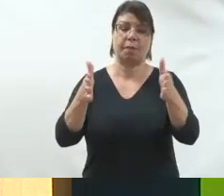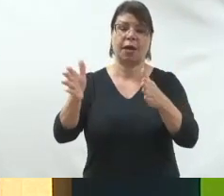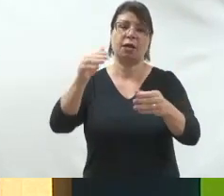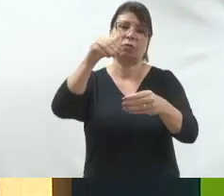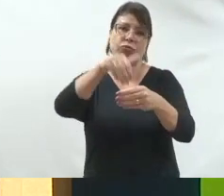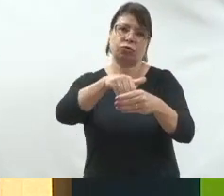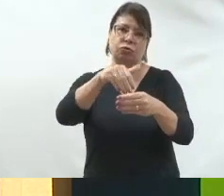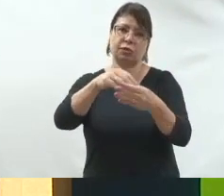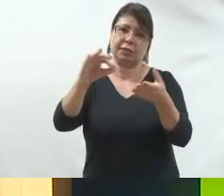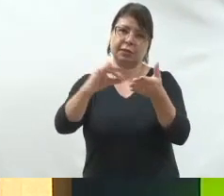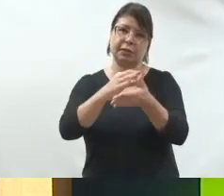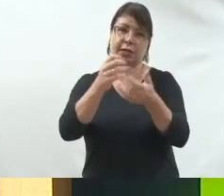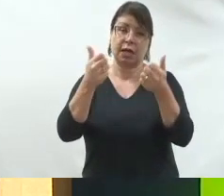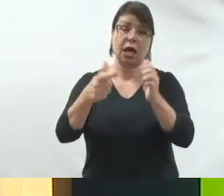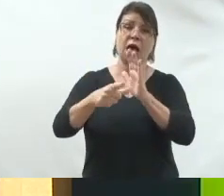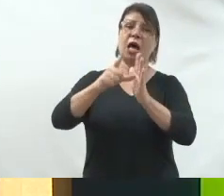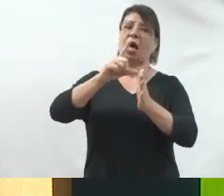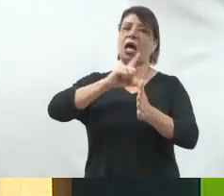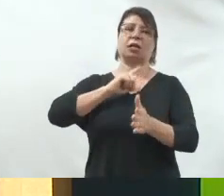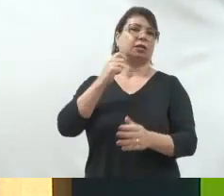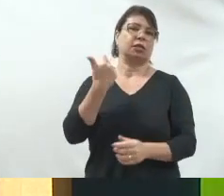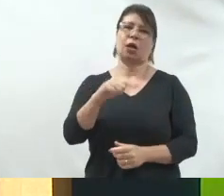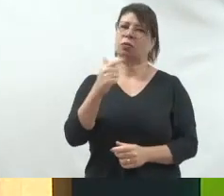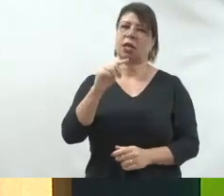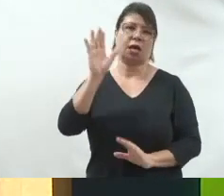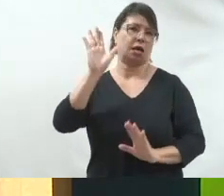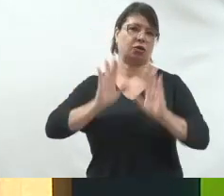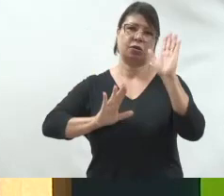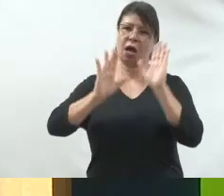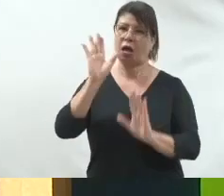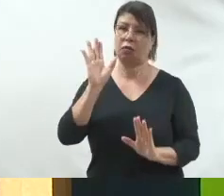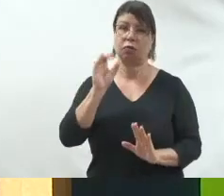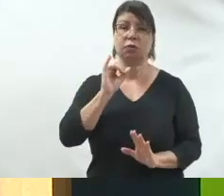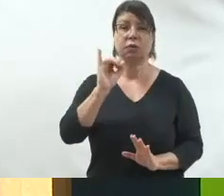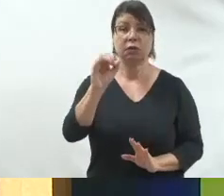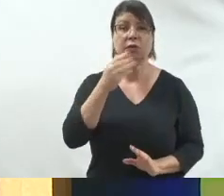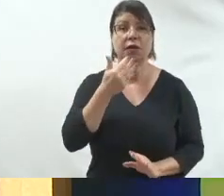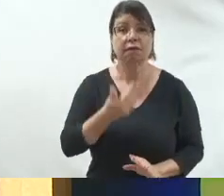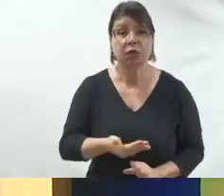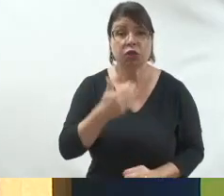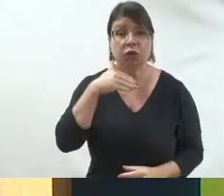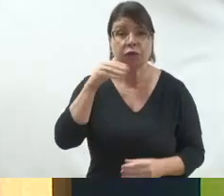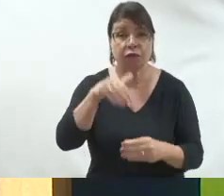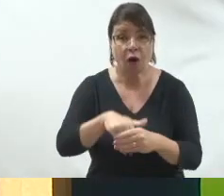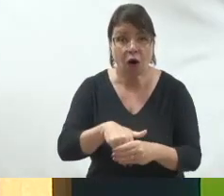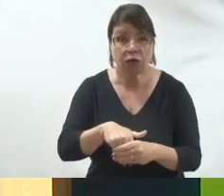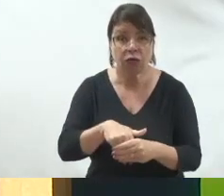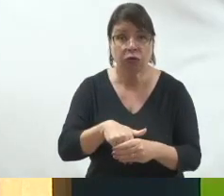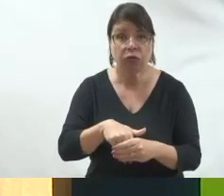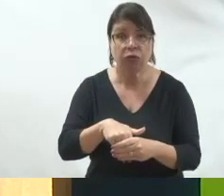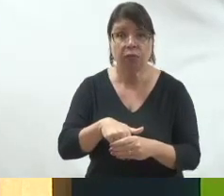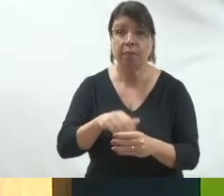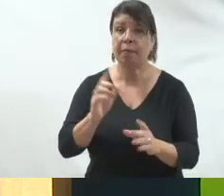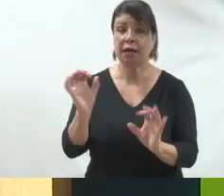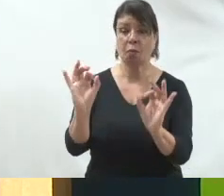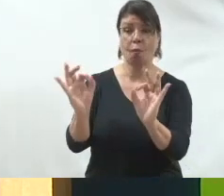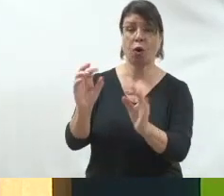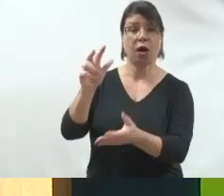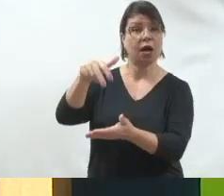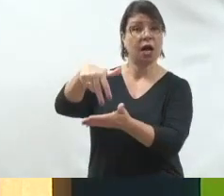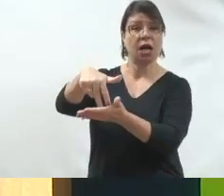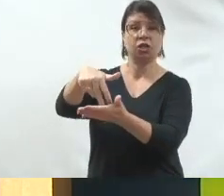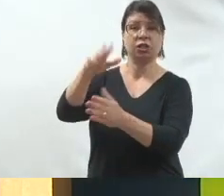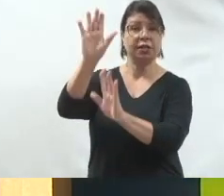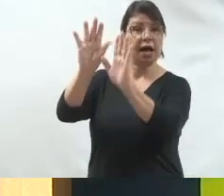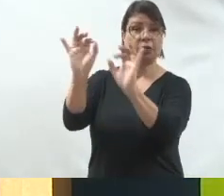partidárias antes disso não existe candidato então a justiça entende que se você fez um pedido de voto enquanto não é candidato você fez um processo